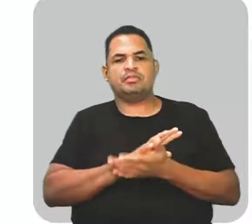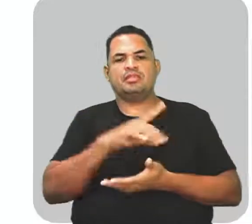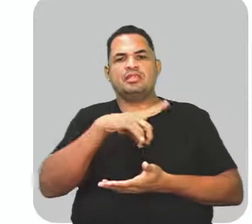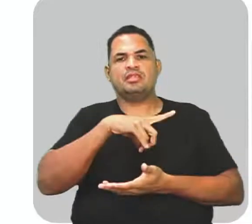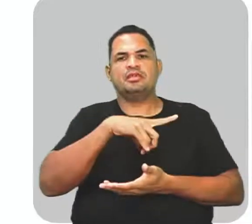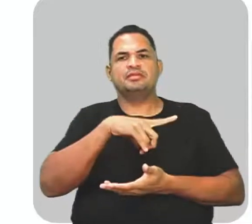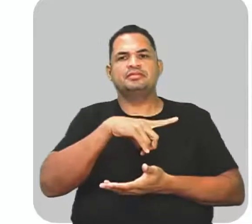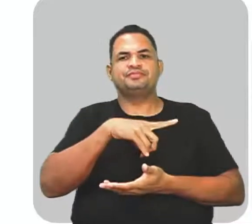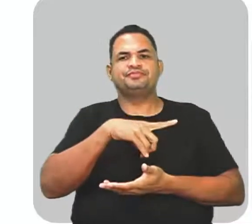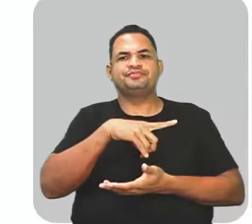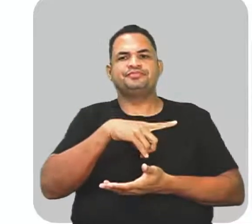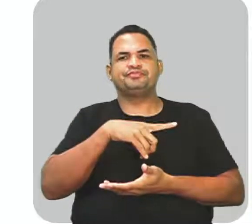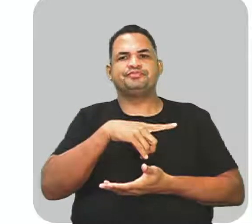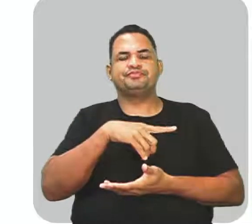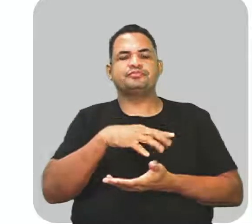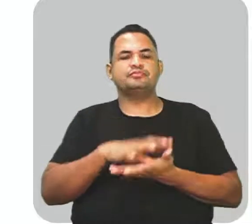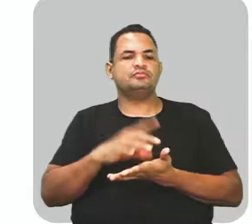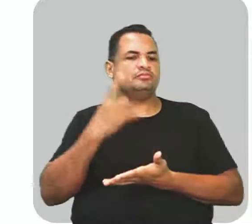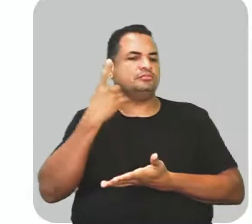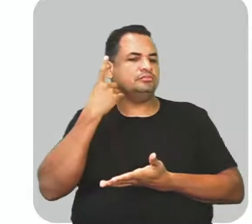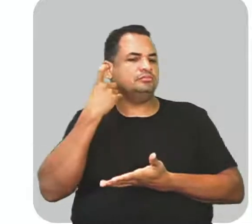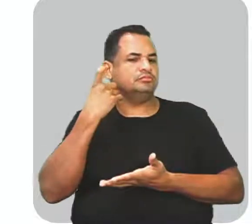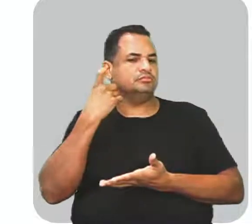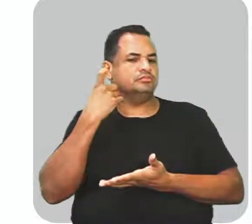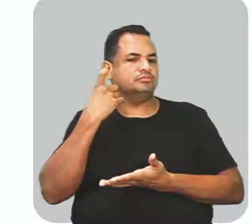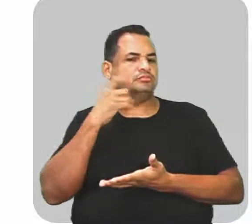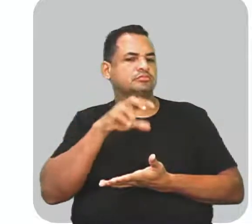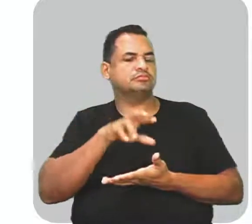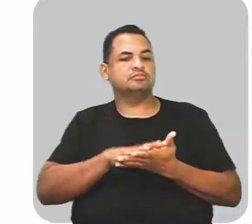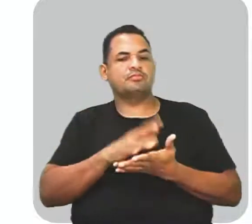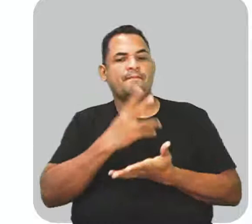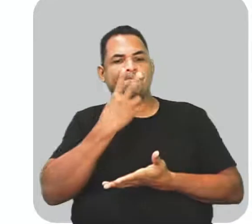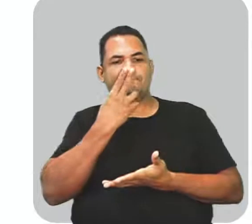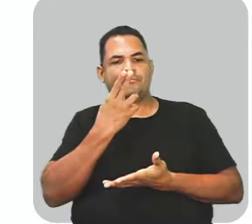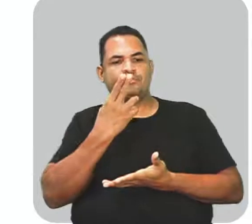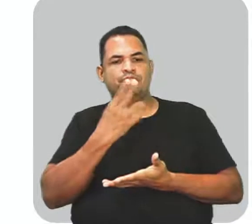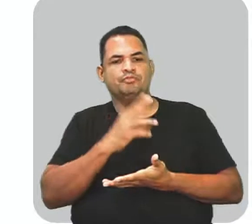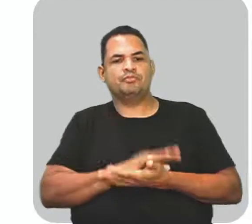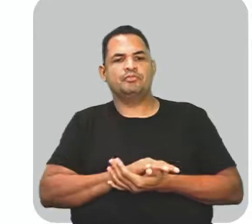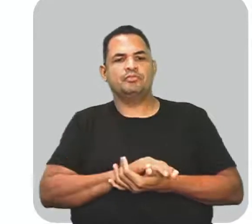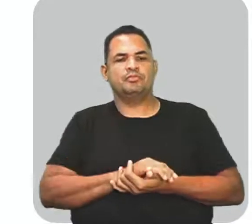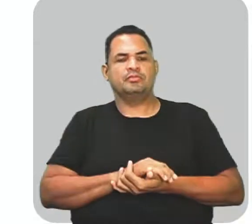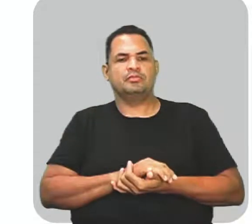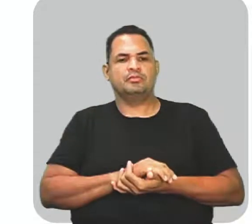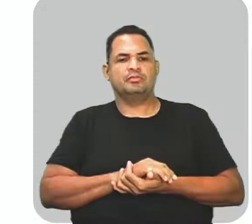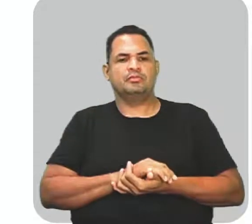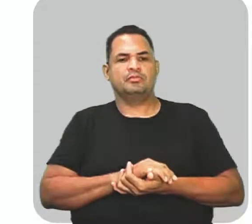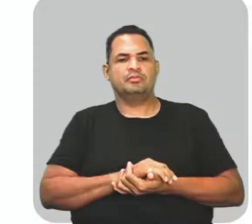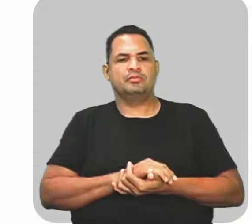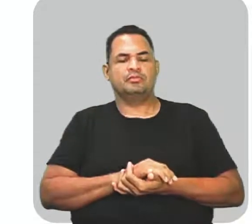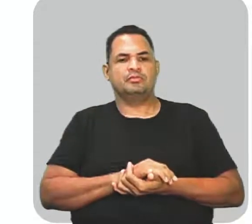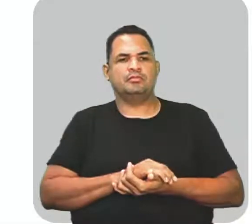temos aí sons parecidos, premissas com primícias.